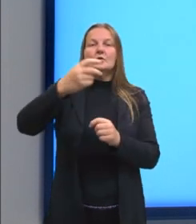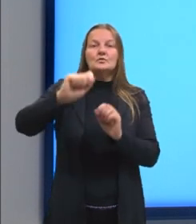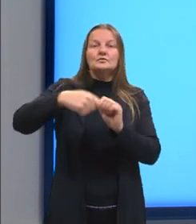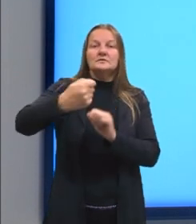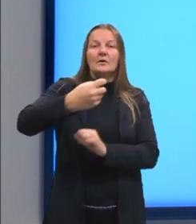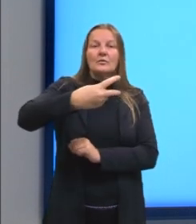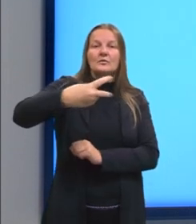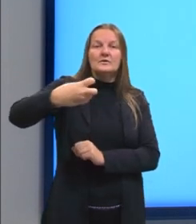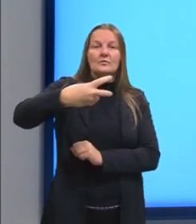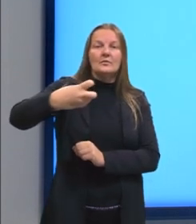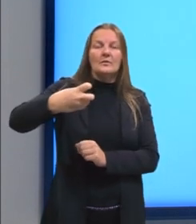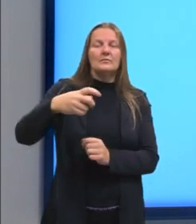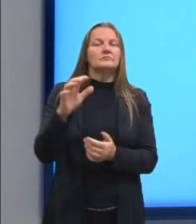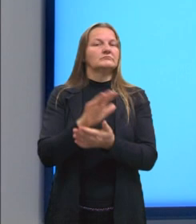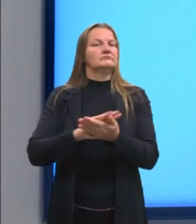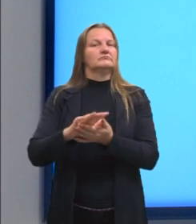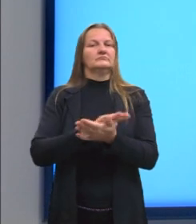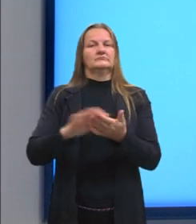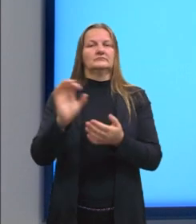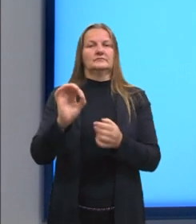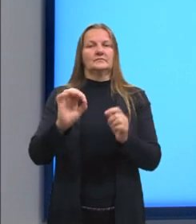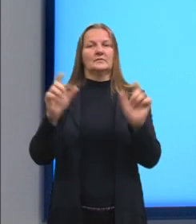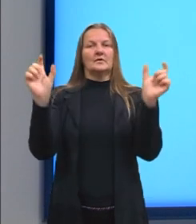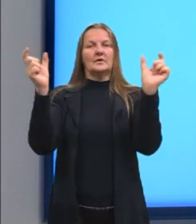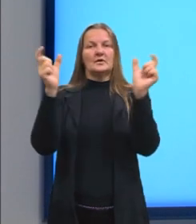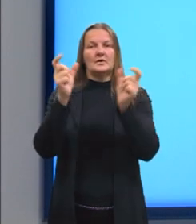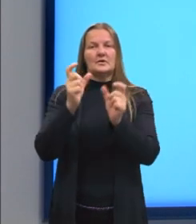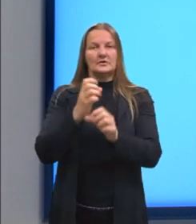eu tenho uma expressão algébrica.